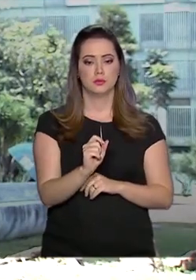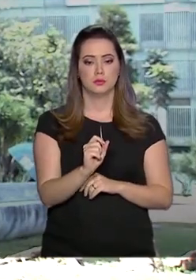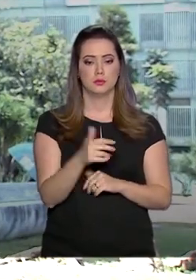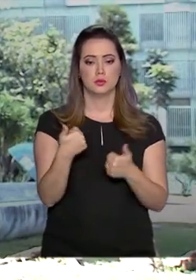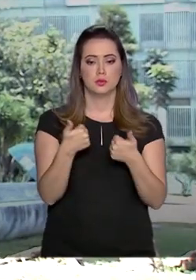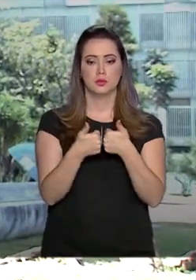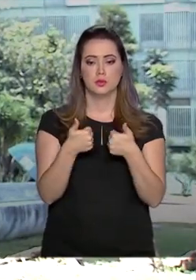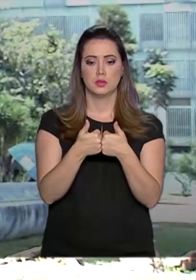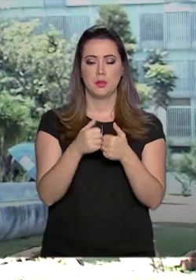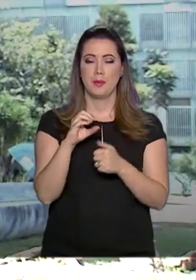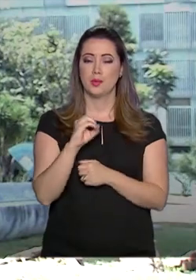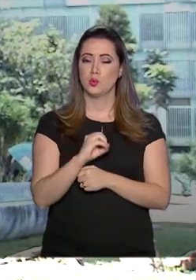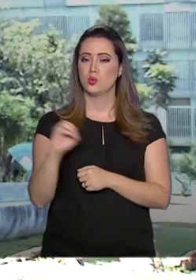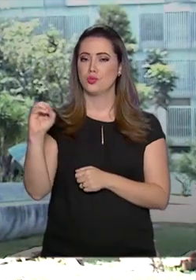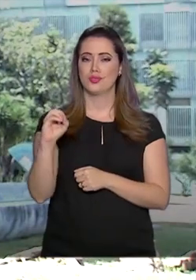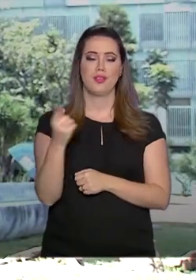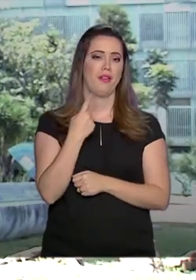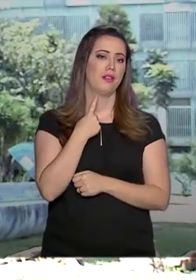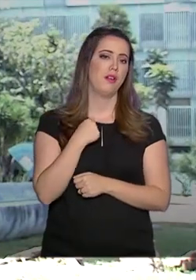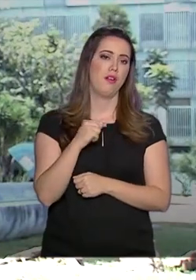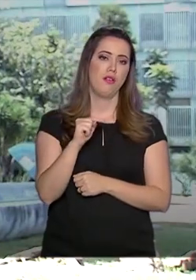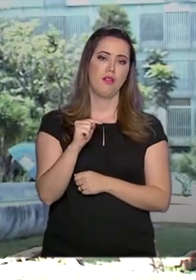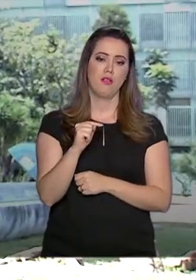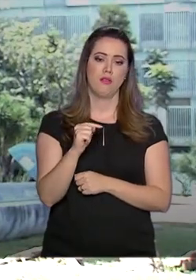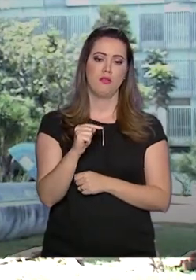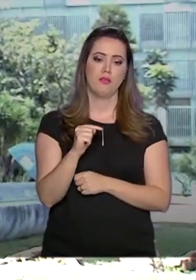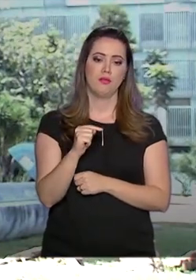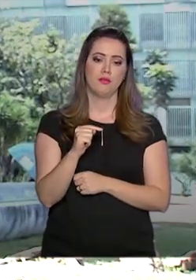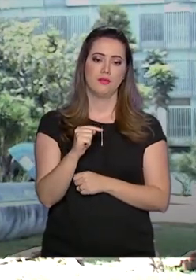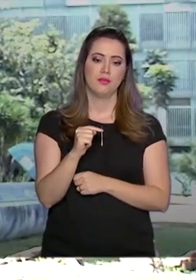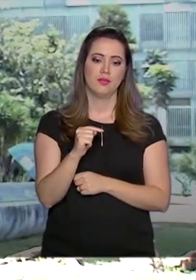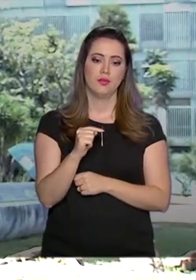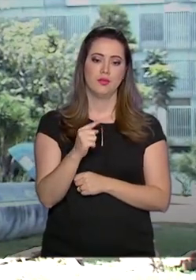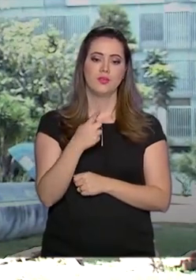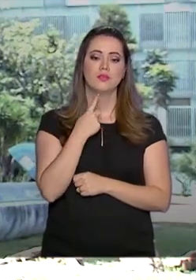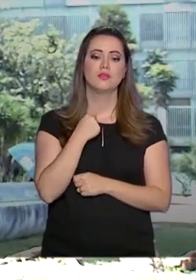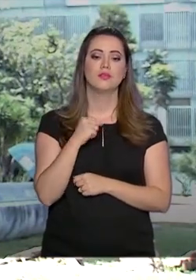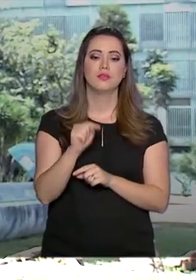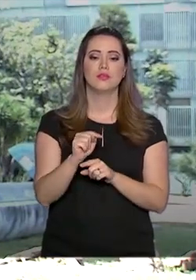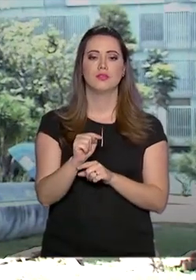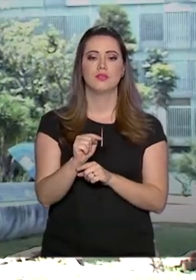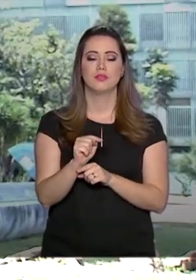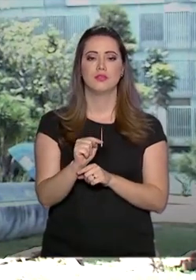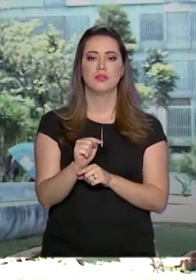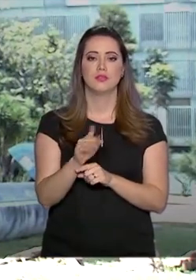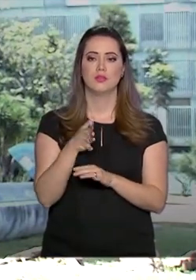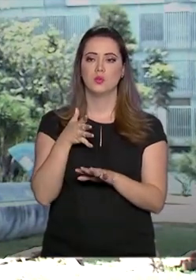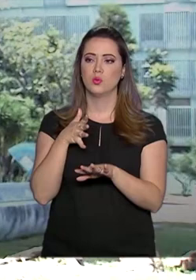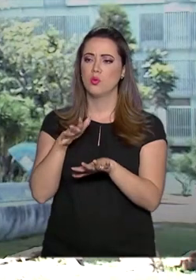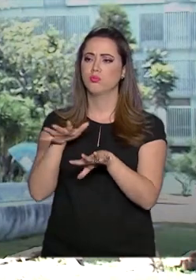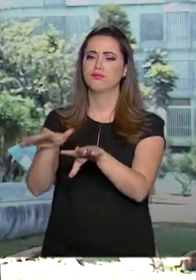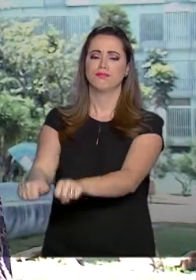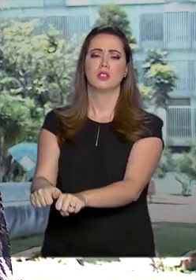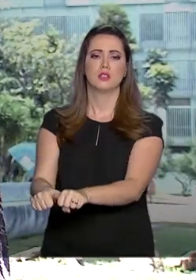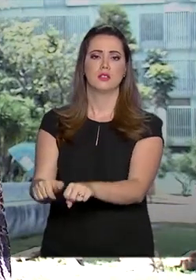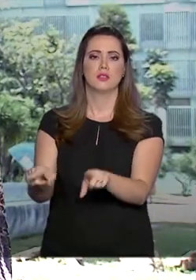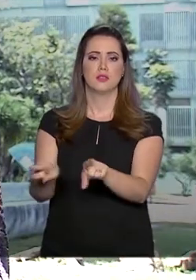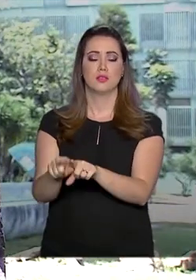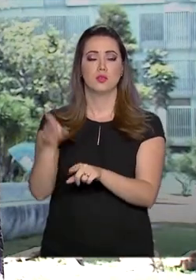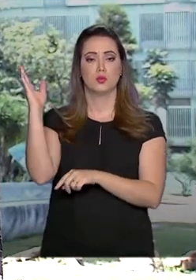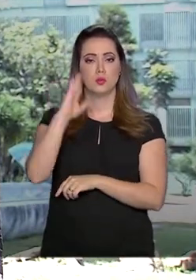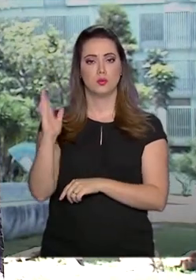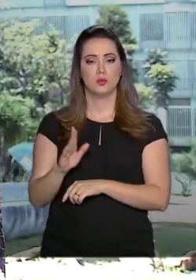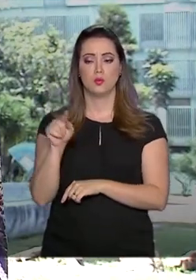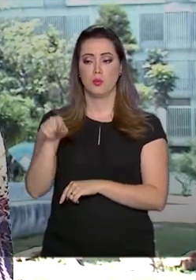próximo de zero a intenção de intervenção direta do